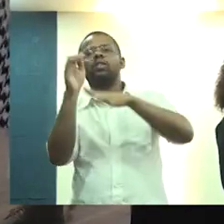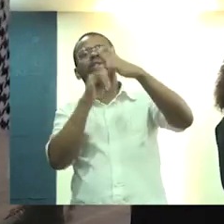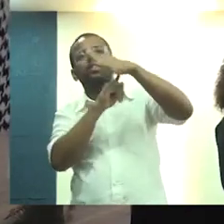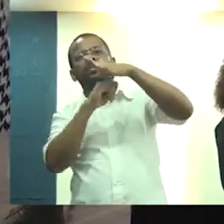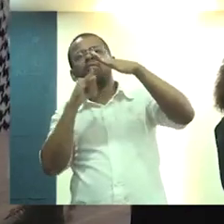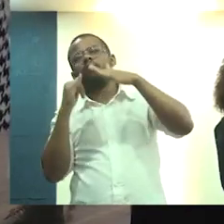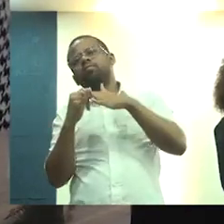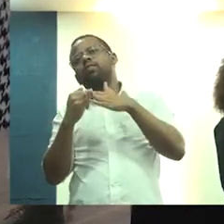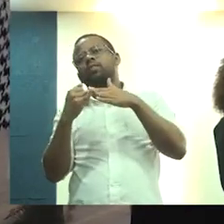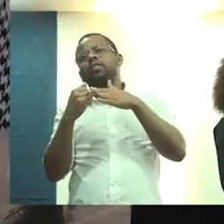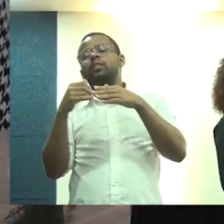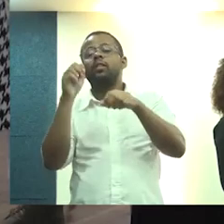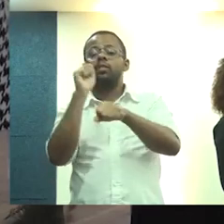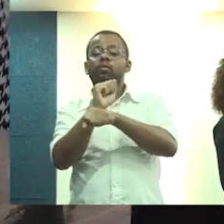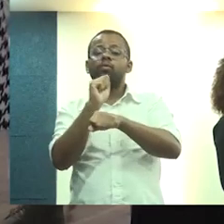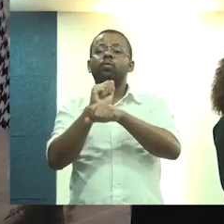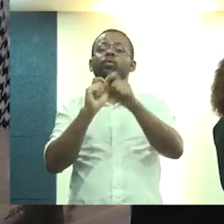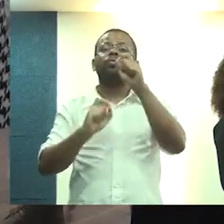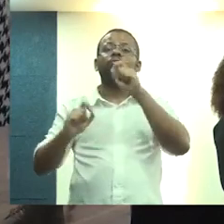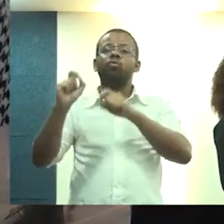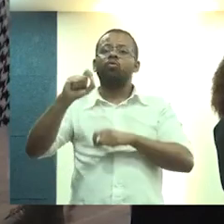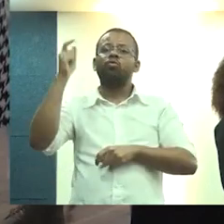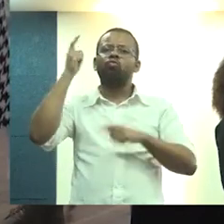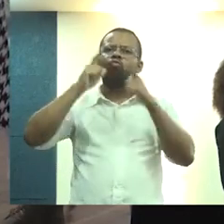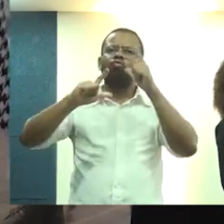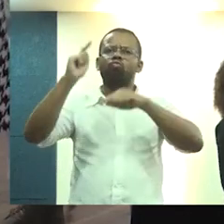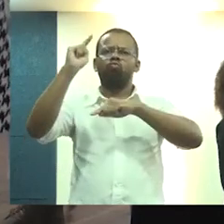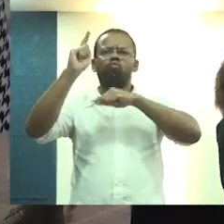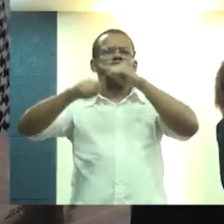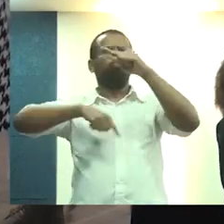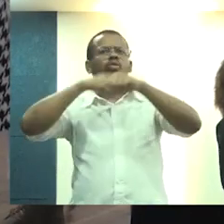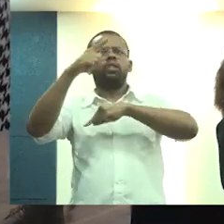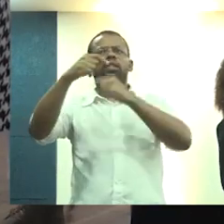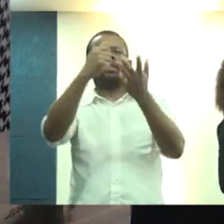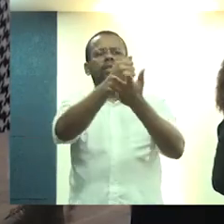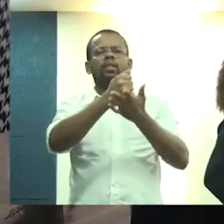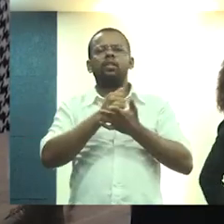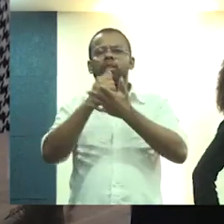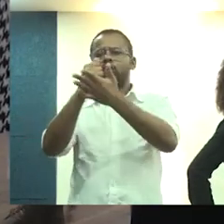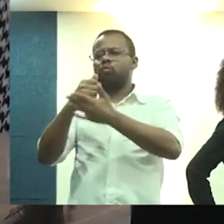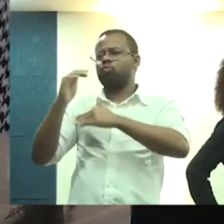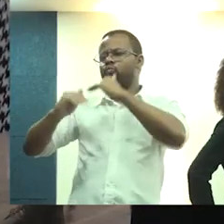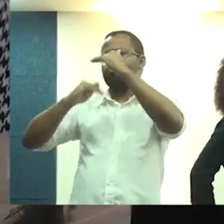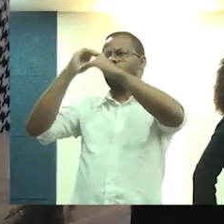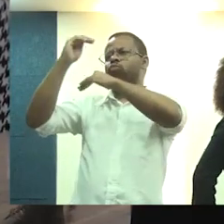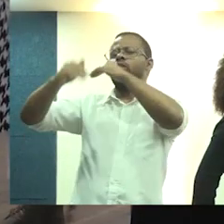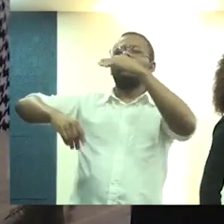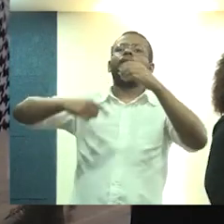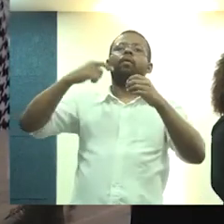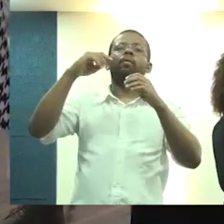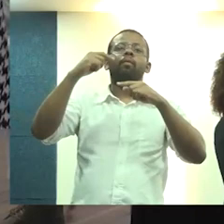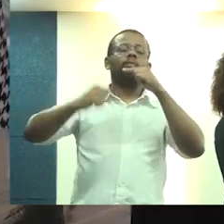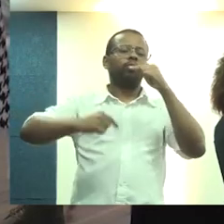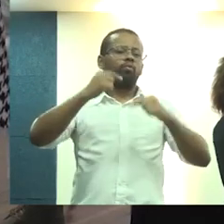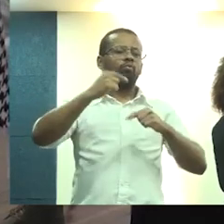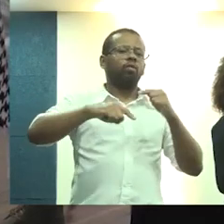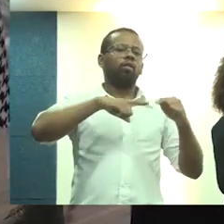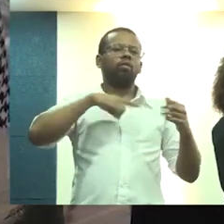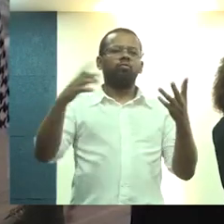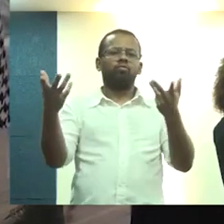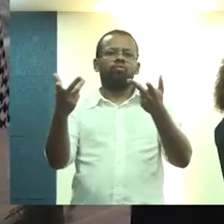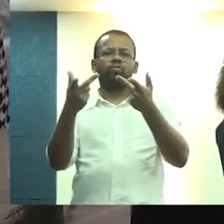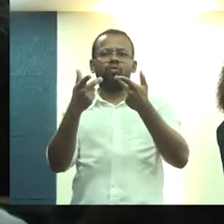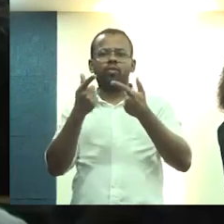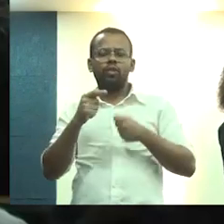entidades e espero que vocês batam lá mesmo para nos ajudar a construir políticas públicas com muito mais